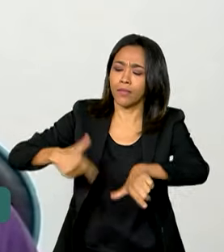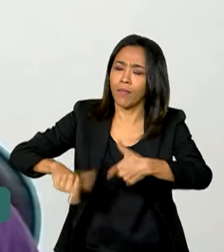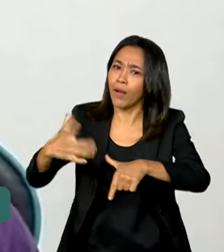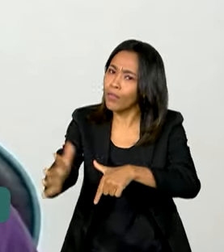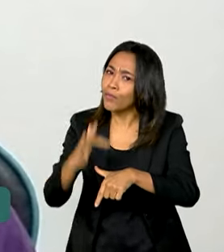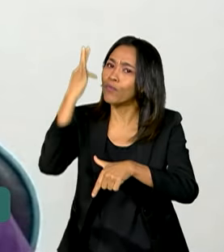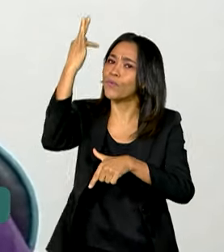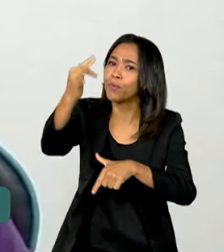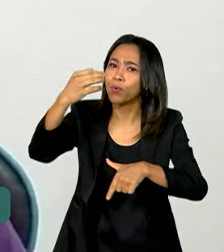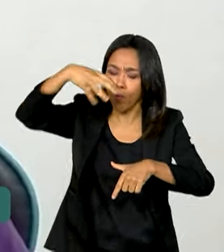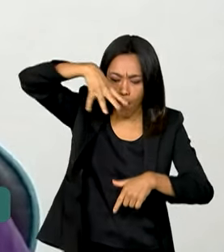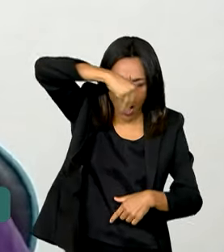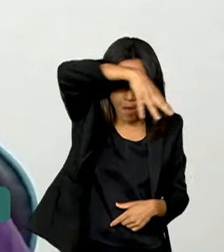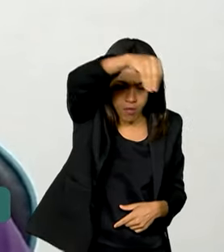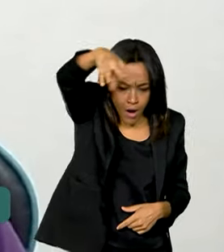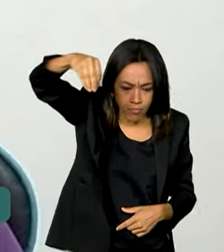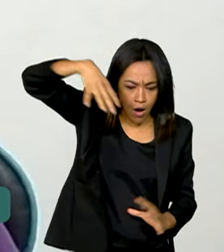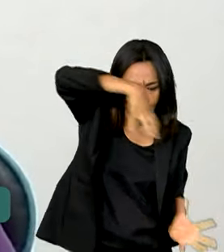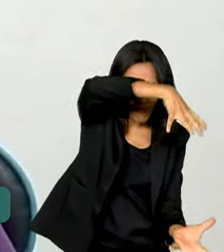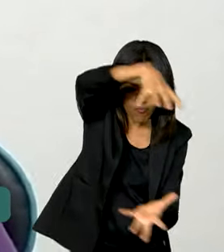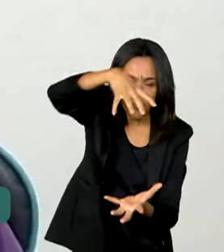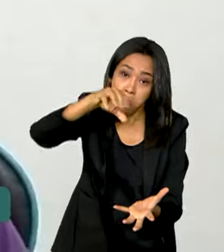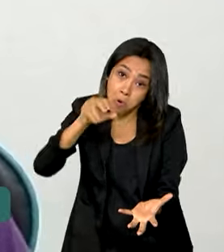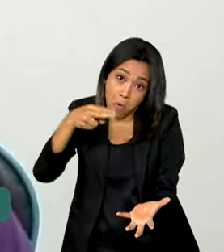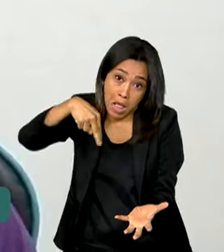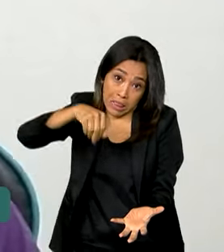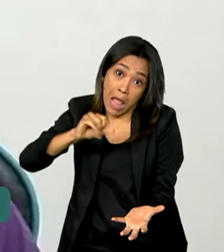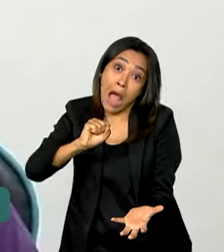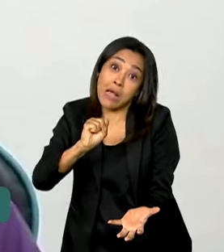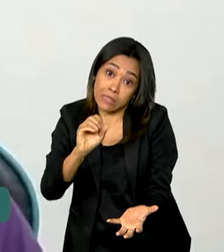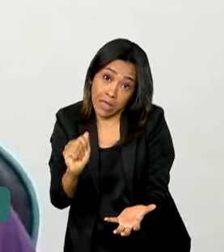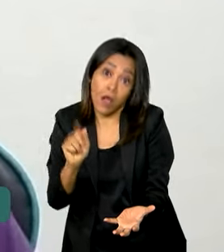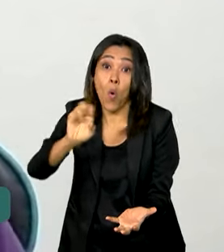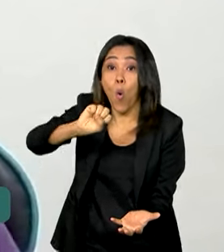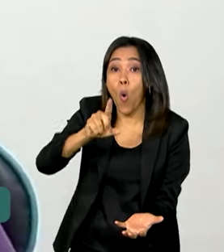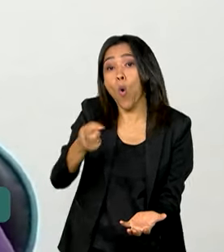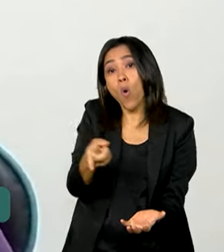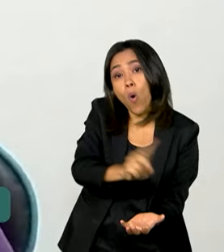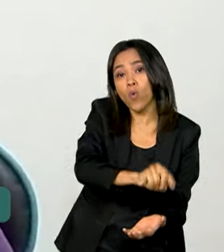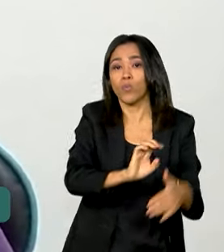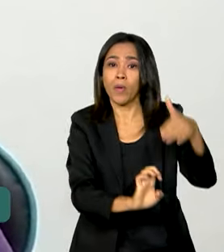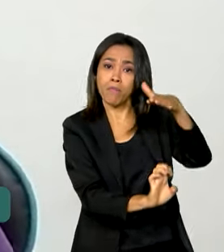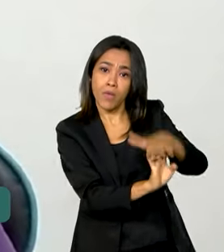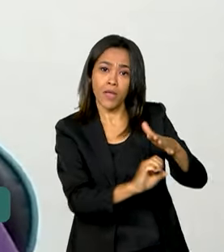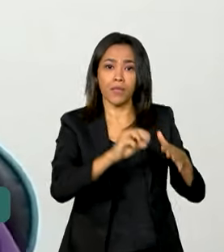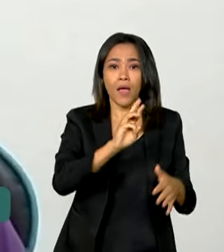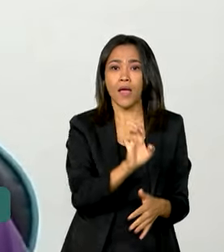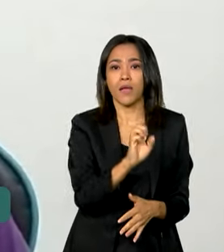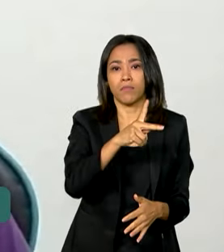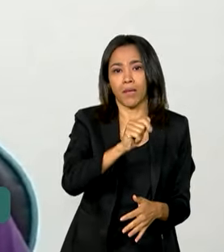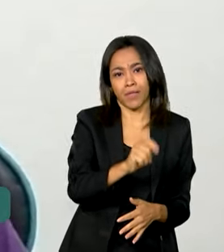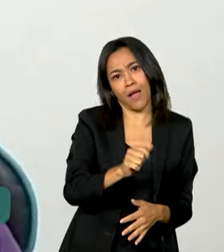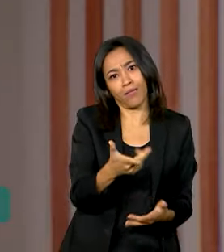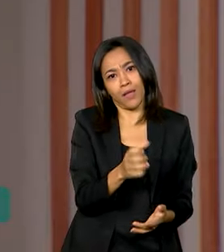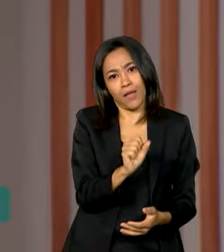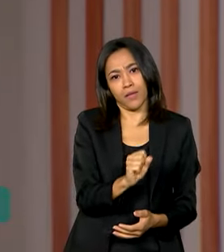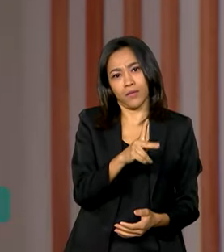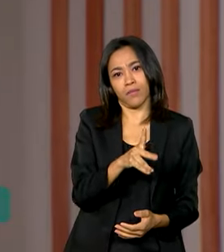em uma agência espacial. Quem sabe a NASA? Ou também em uma empresa aeroespacial, como por exemplo a SpaceX.